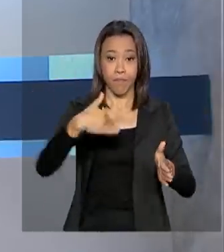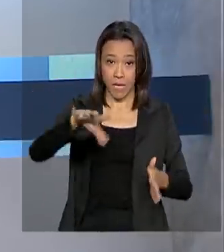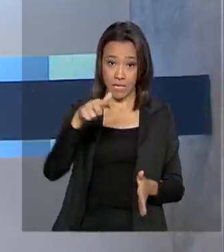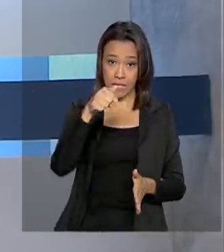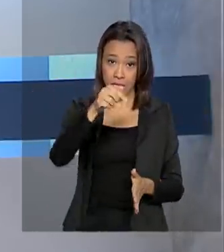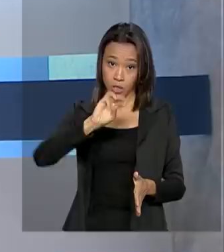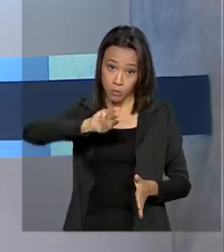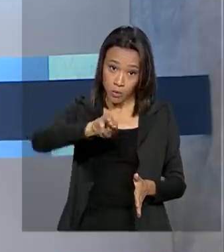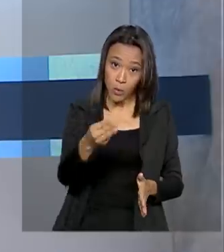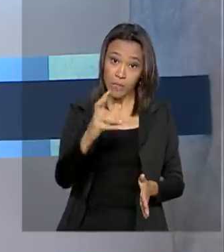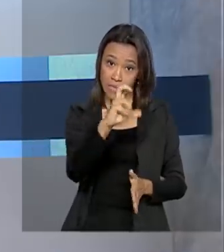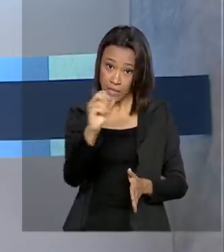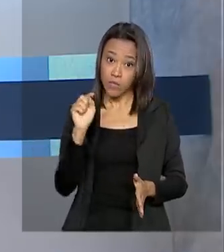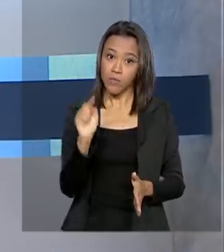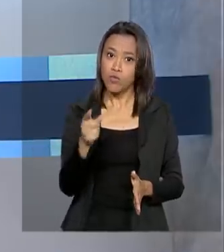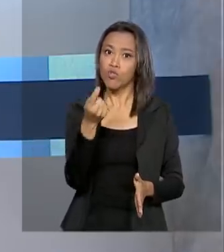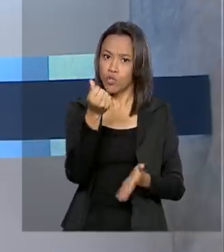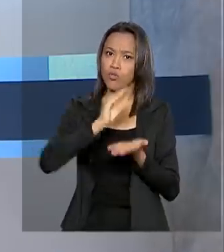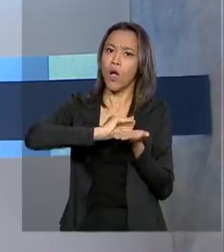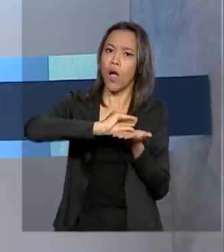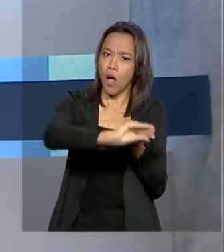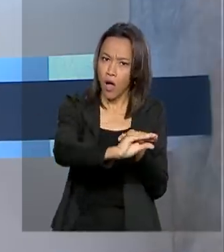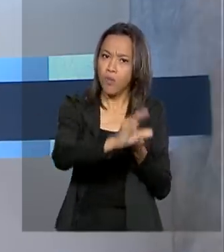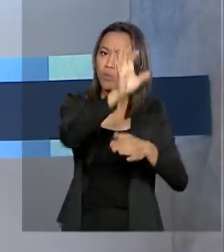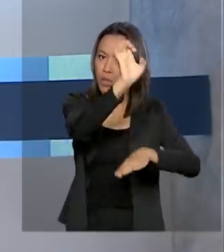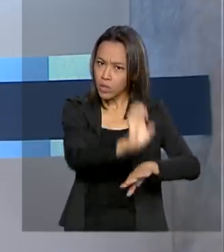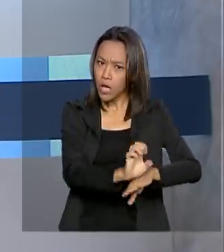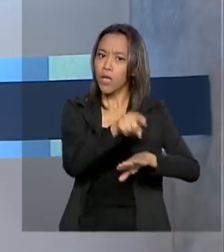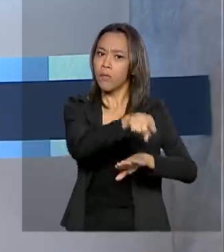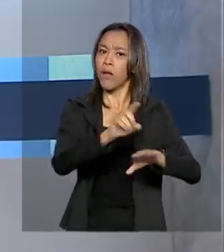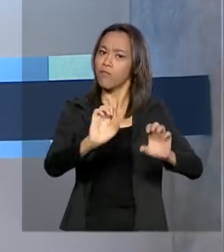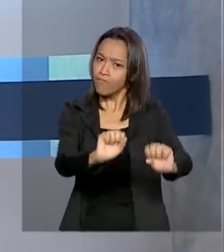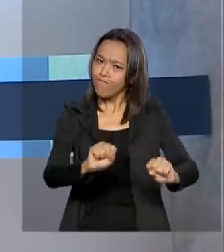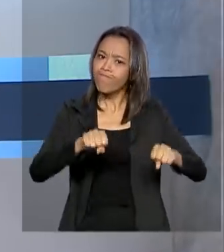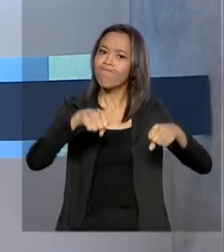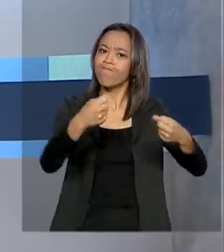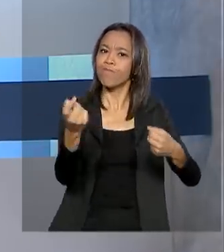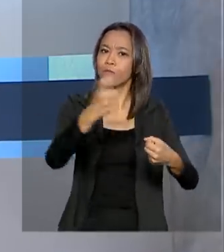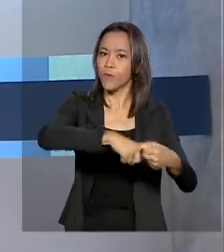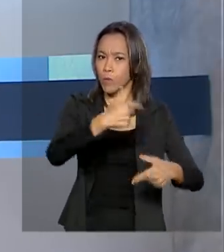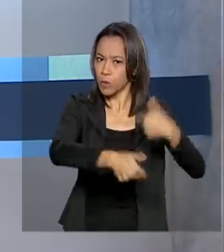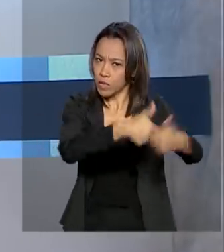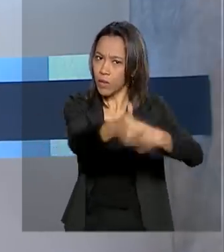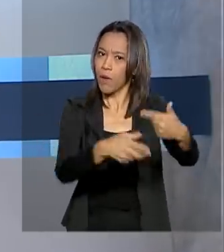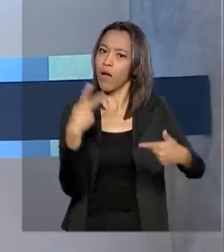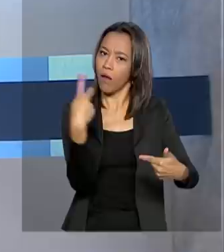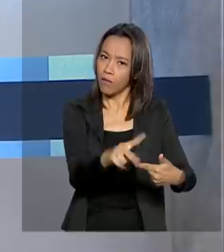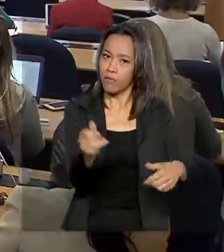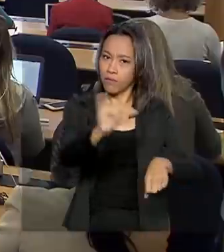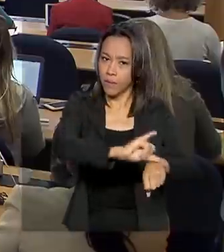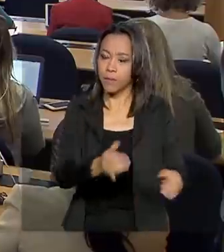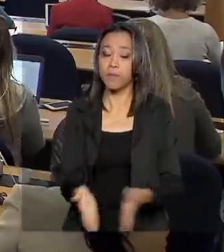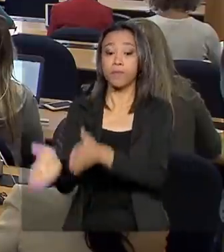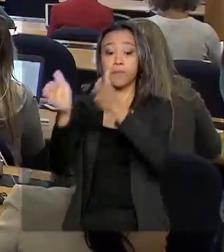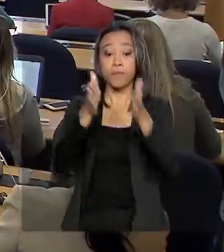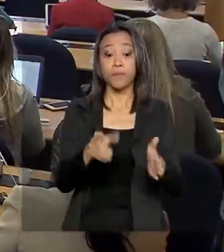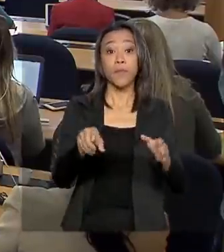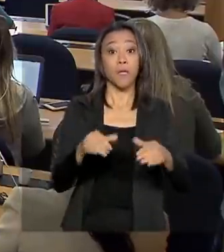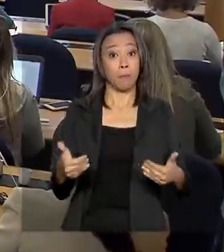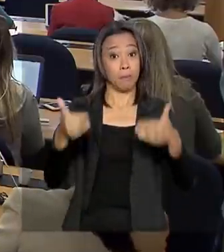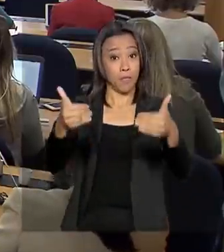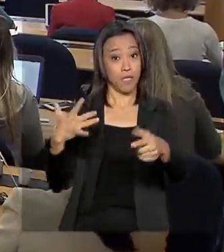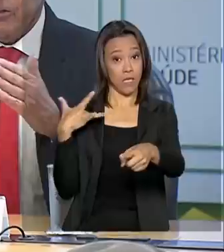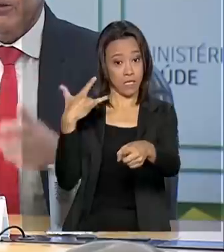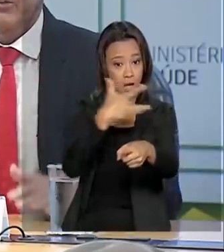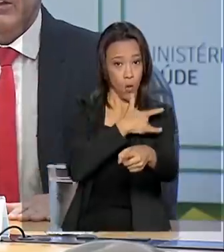meio de reais foram repassados ao Estado para reestabelecer os serviços em Belo Horizonte. E veja também, o Ministério da Saúde